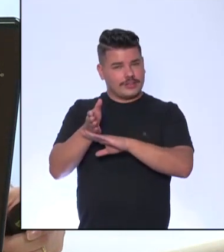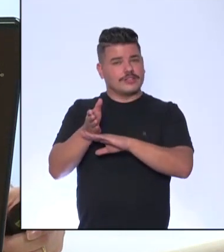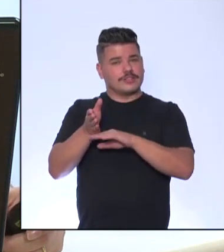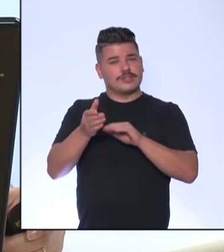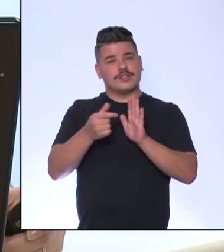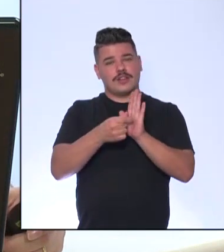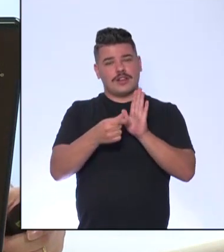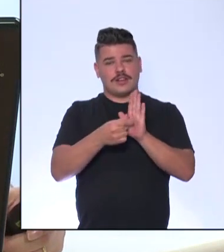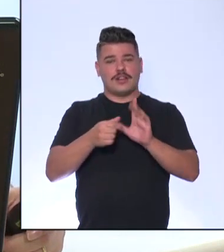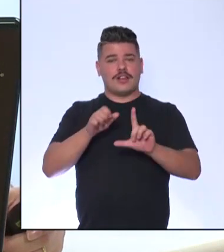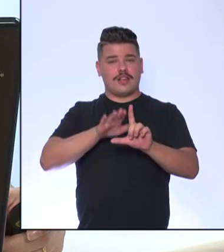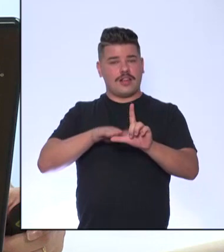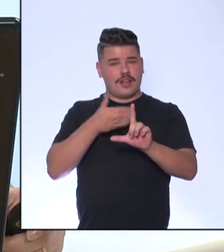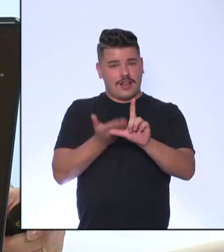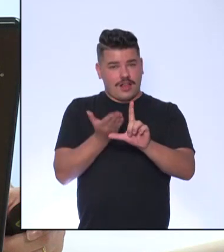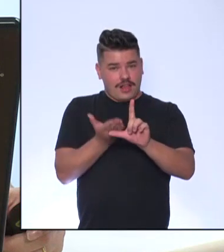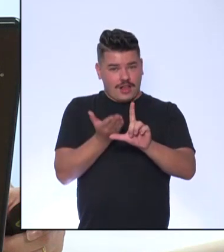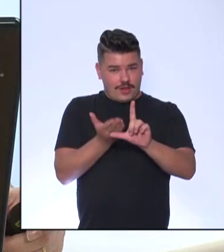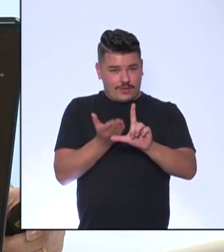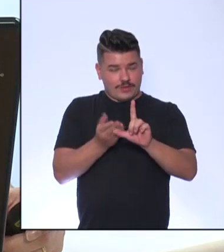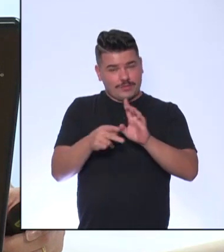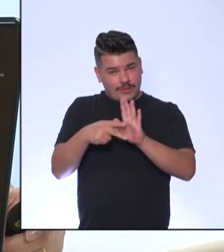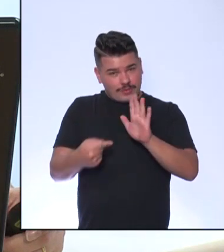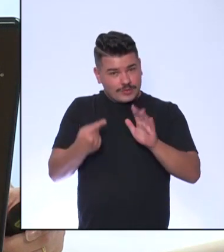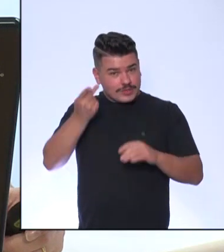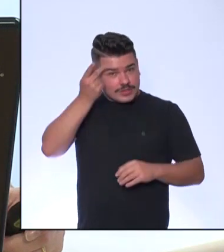do aluno do São Paulo Faz Escola.